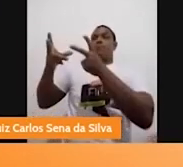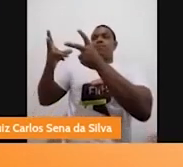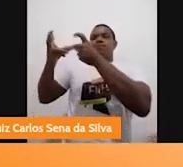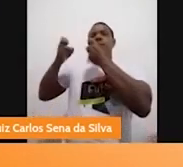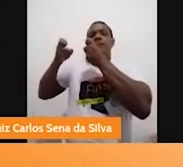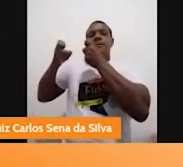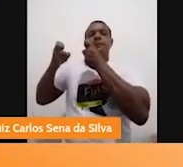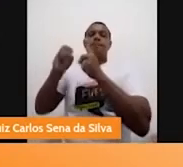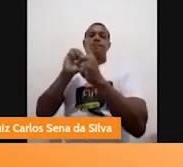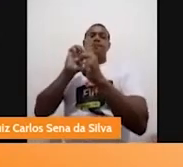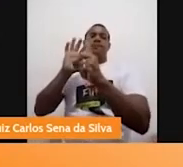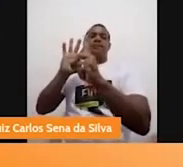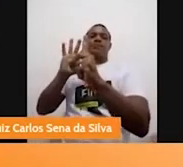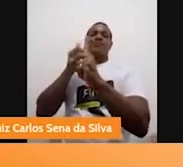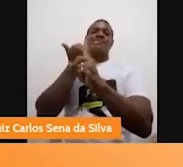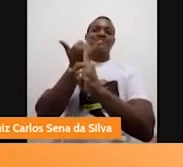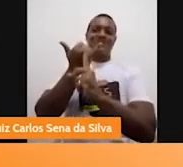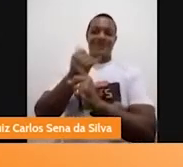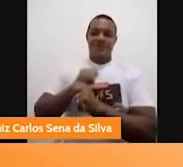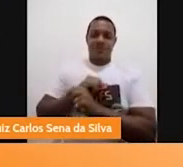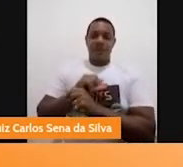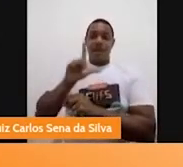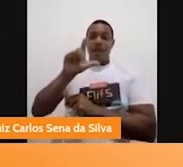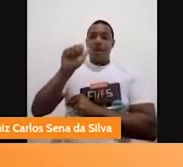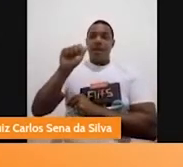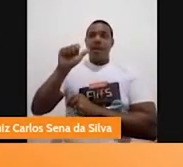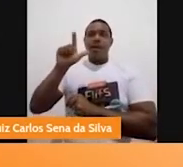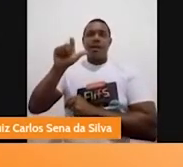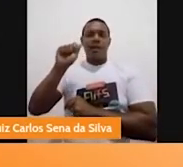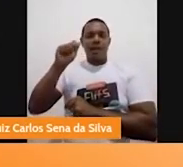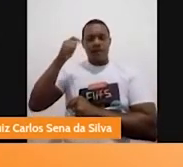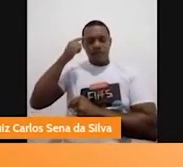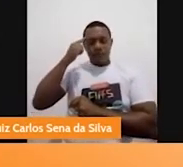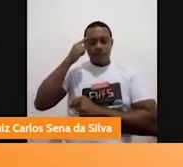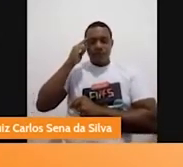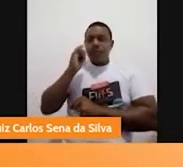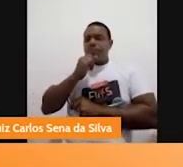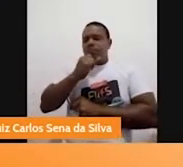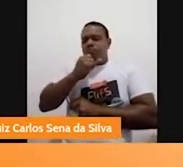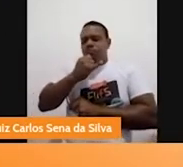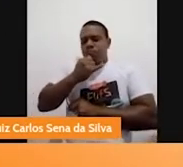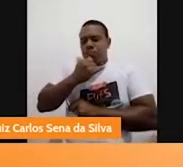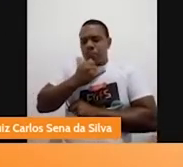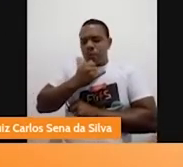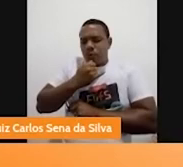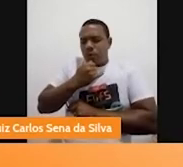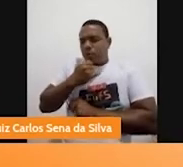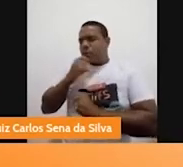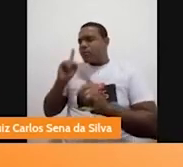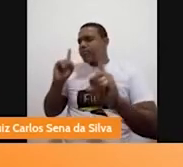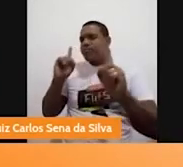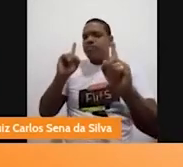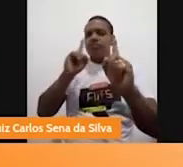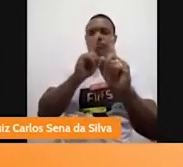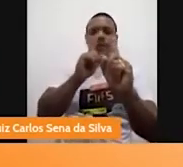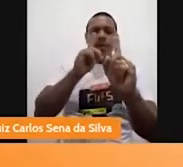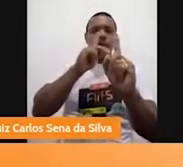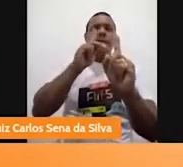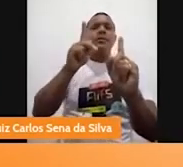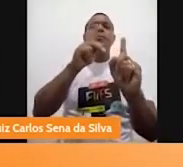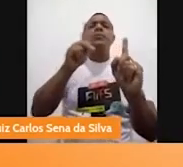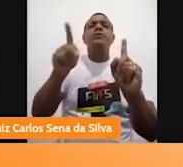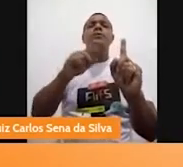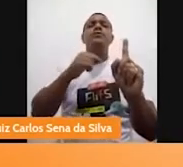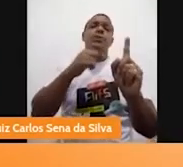A Probia, a Lala, ela não aguentou. Tá vendo? Ela tá aqui com a cabeça baixa. Então, ela procura a professora e desabafa. Ela fala, professora, eu não aguento